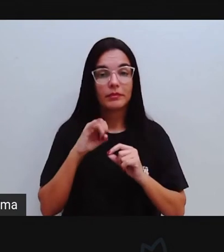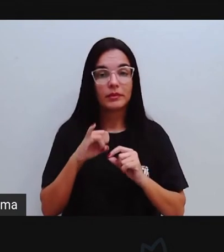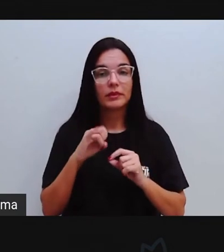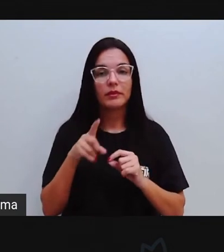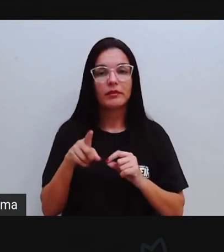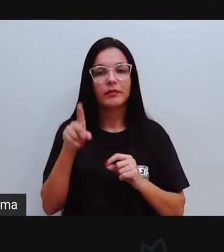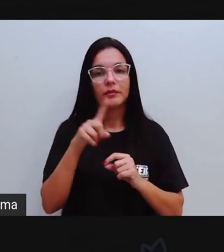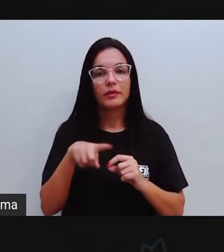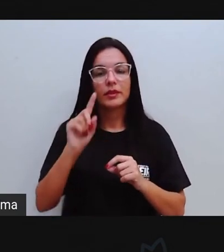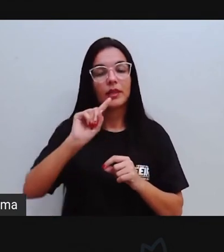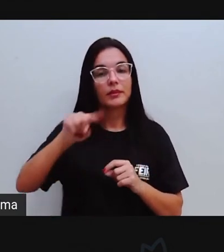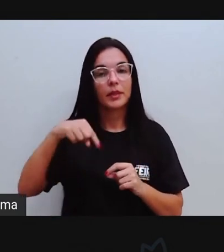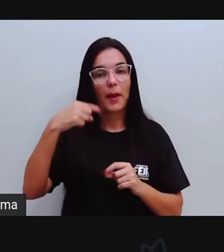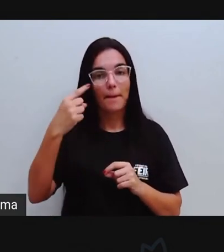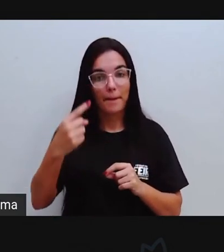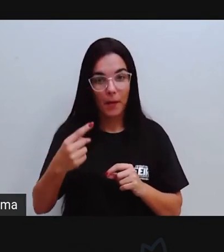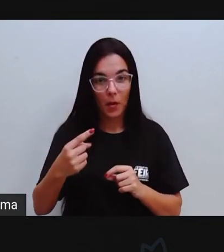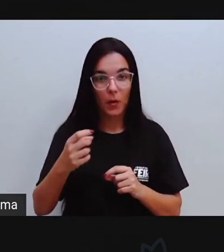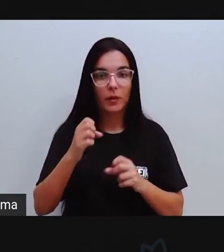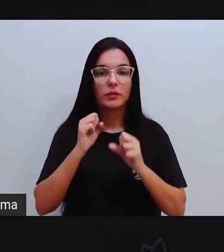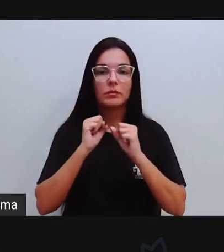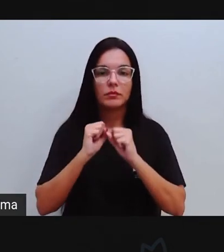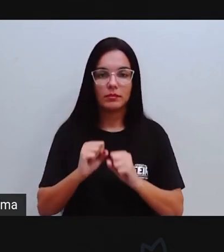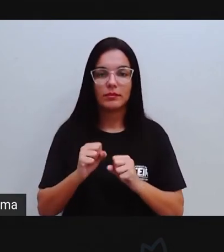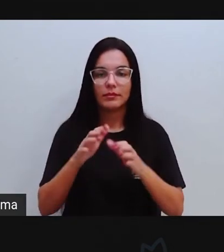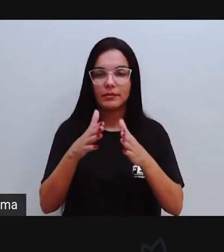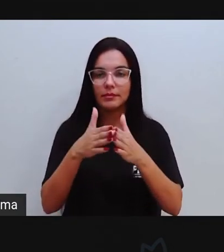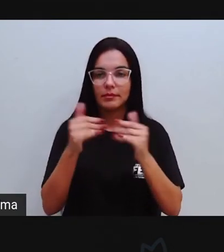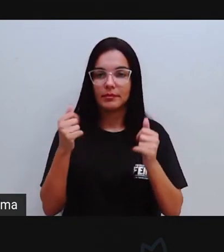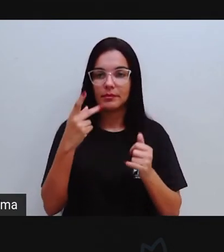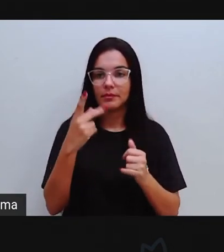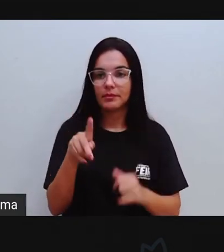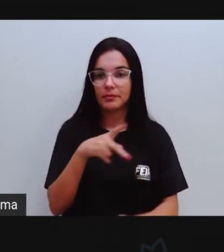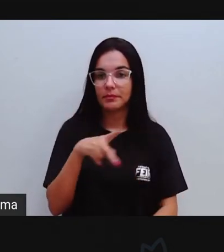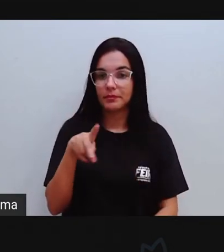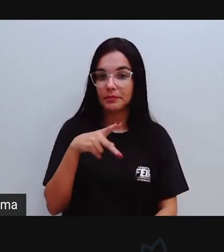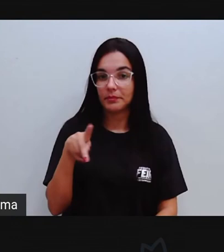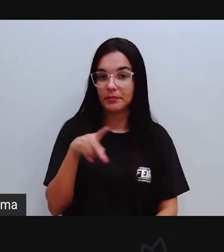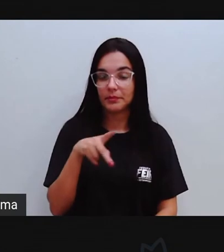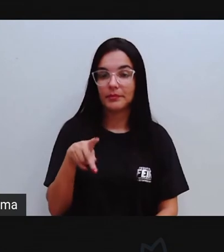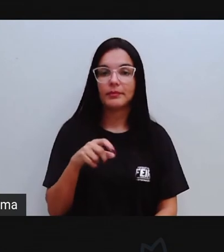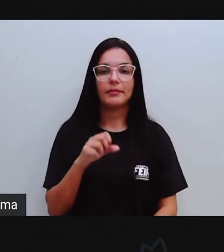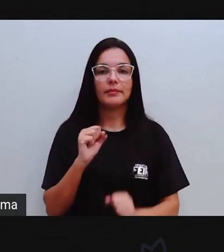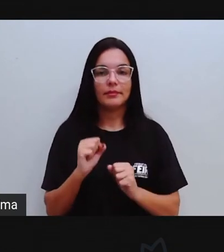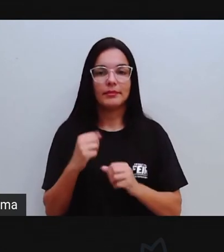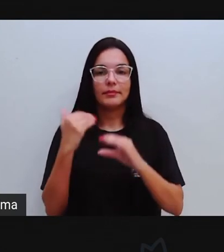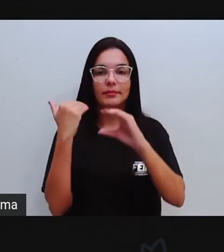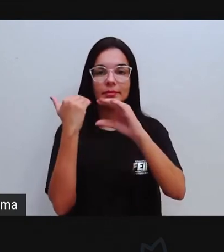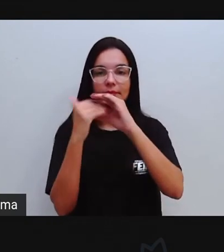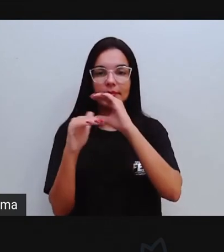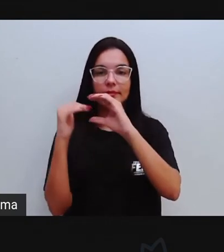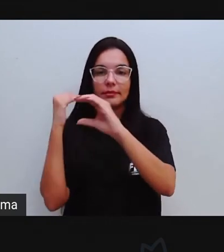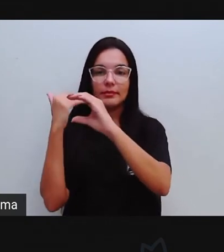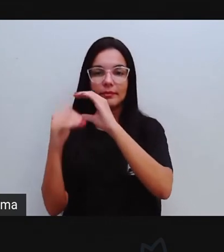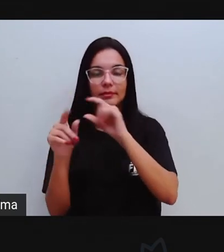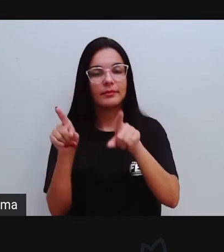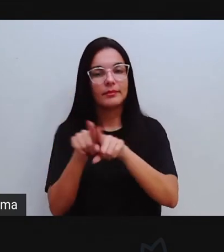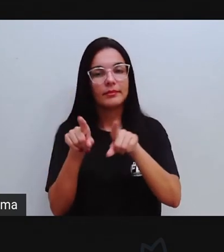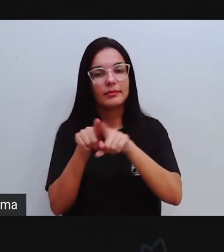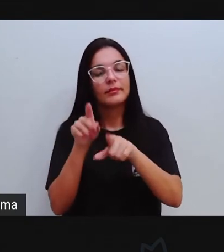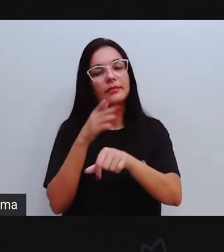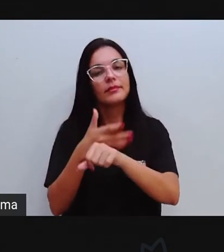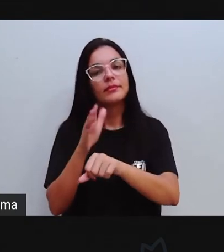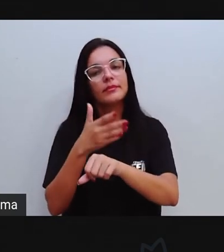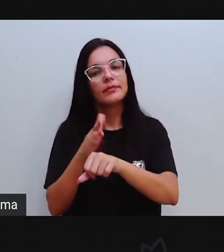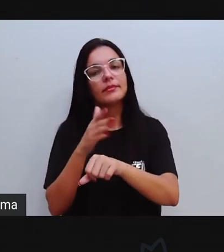vocês podem depois pedir a prova de vocês também para treinar na